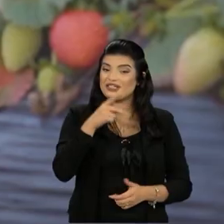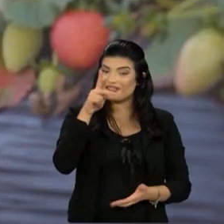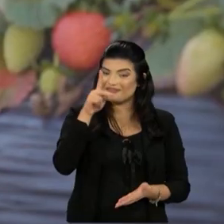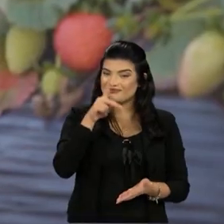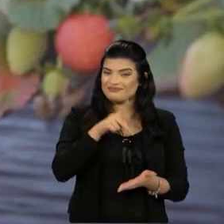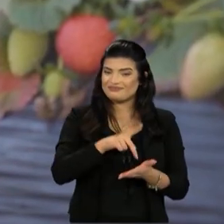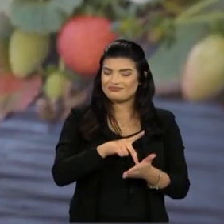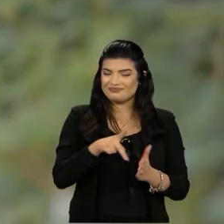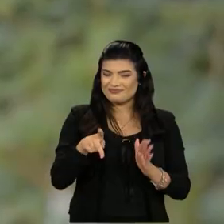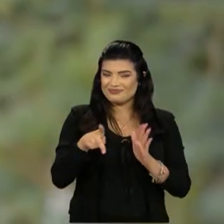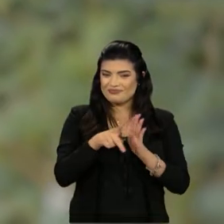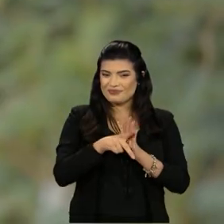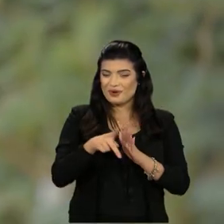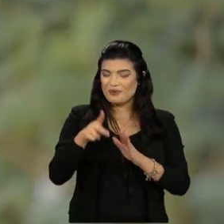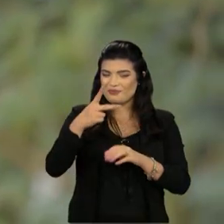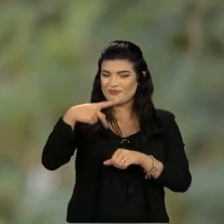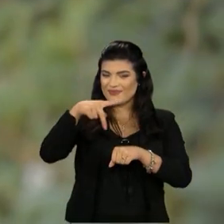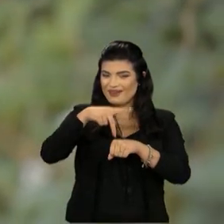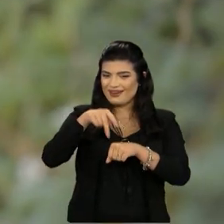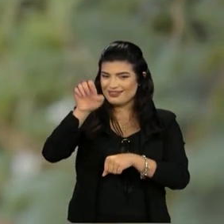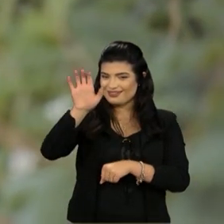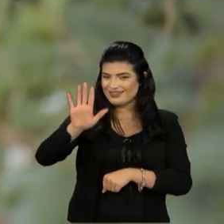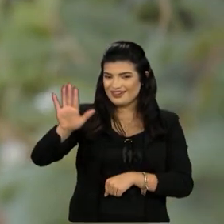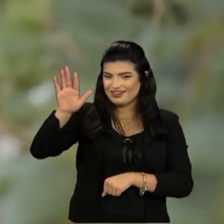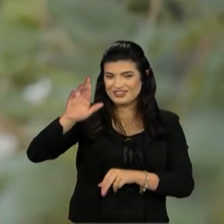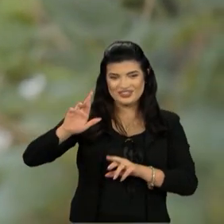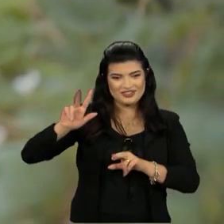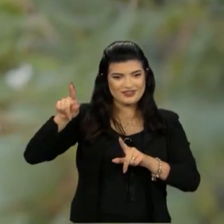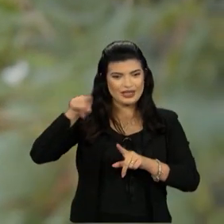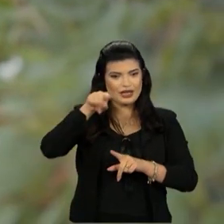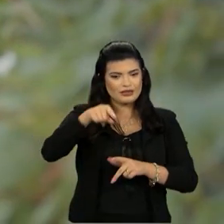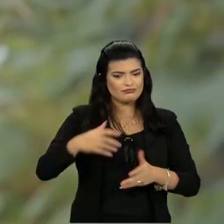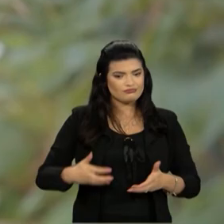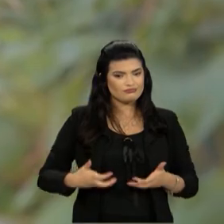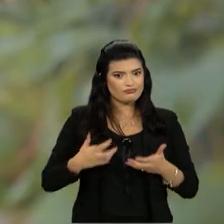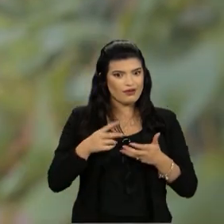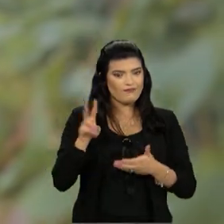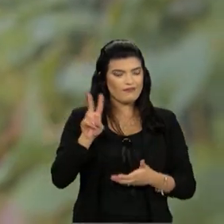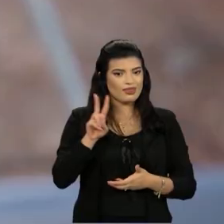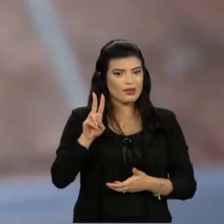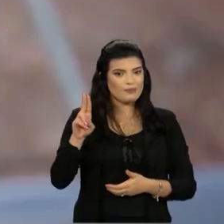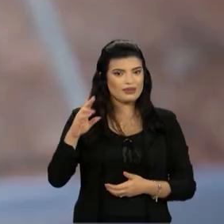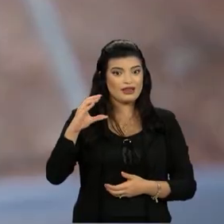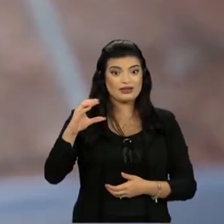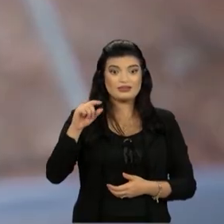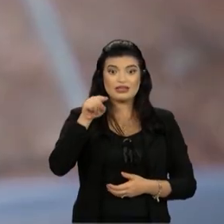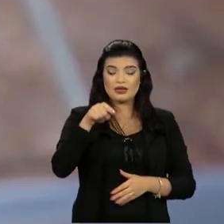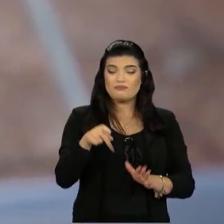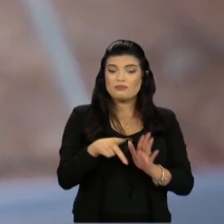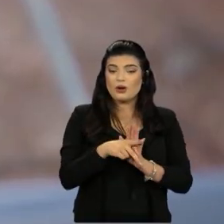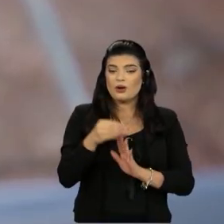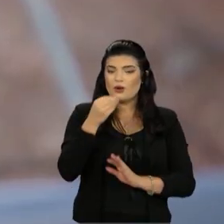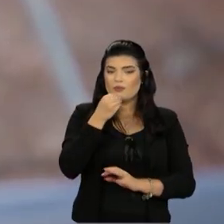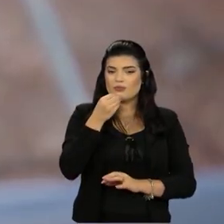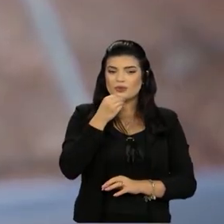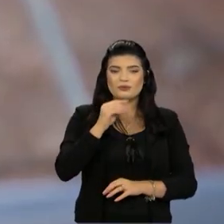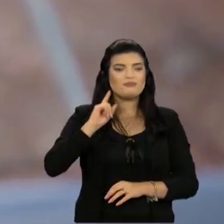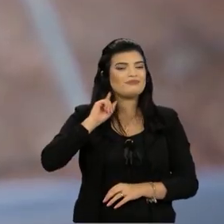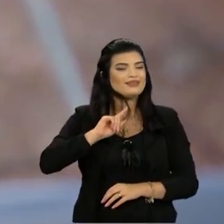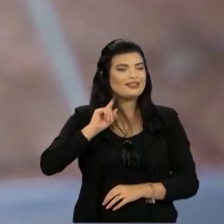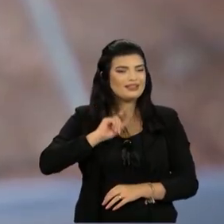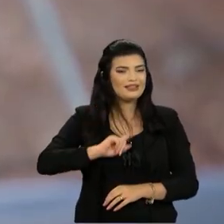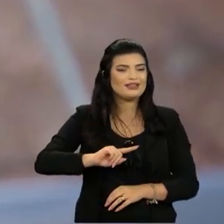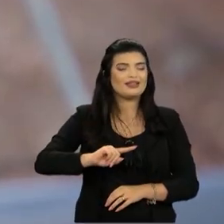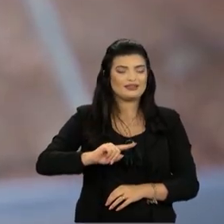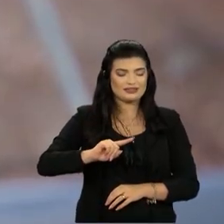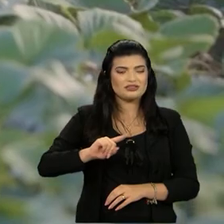europeia. O morango é uma planta rasteira, rica em vitamina C, que encontrou morada oportuna no sul de Minas Gerais. Mas